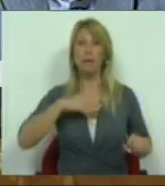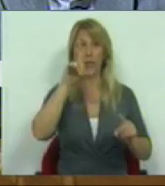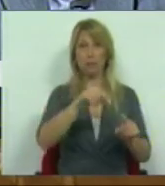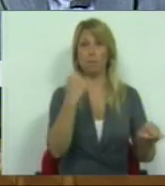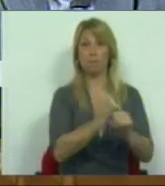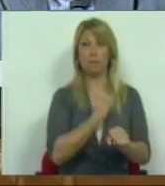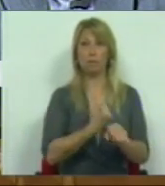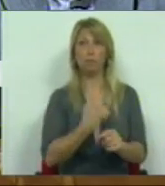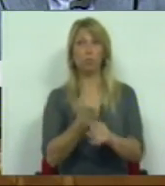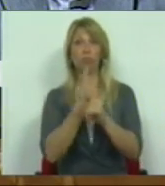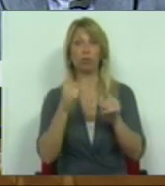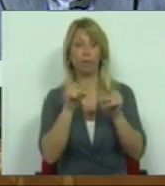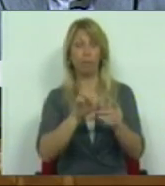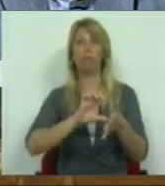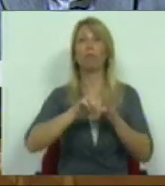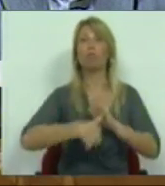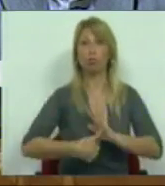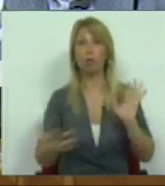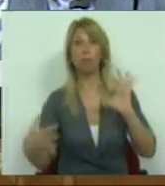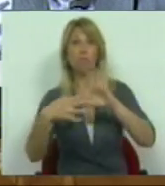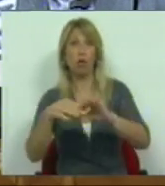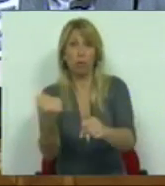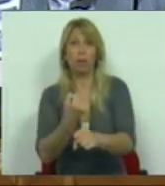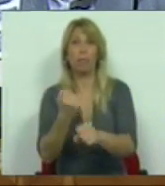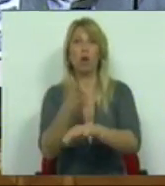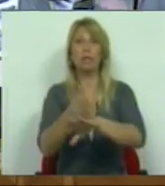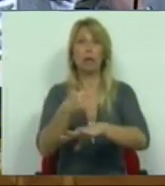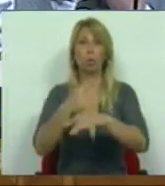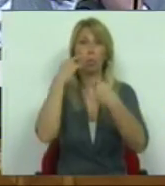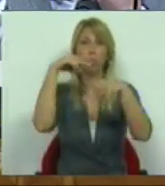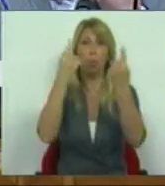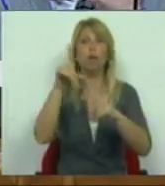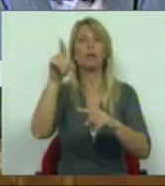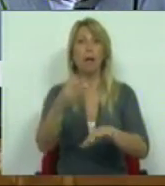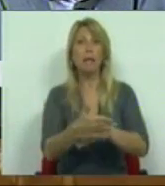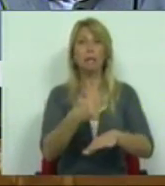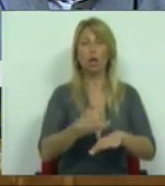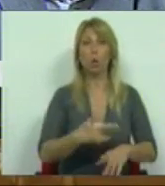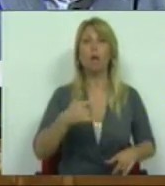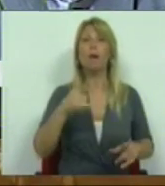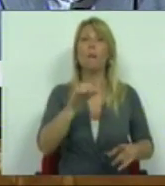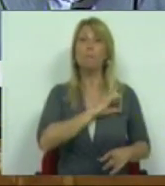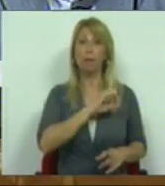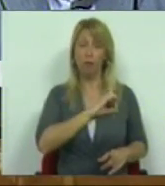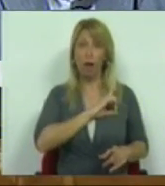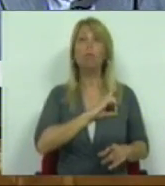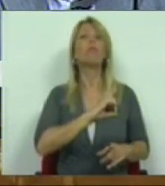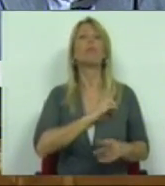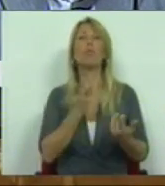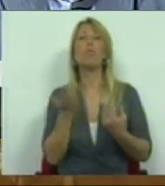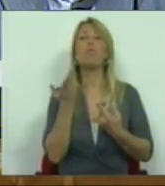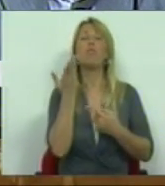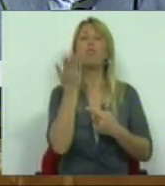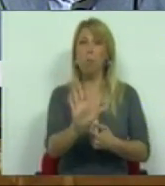dirige aos trabalhadores do setor público e do setor privado, propomos essa integração nas empresas,